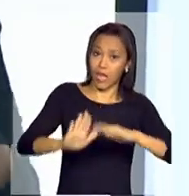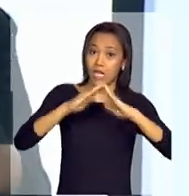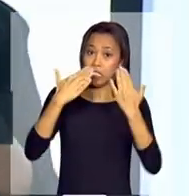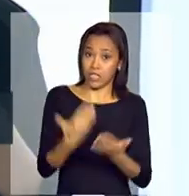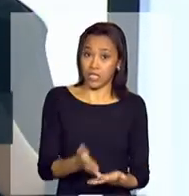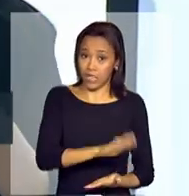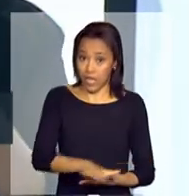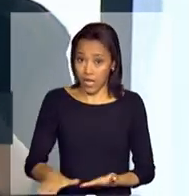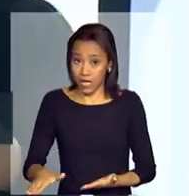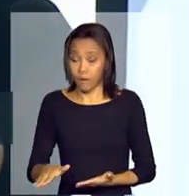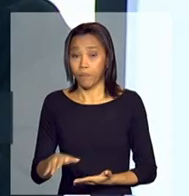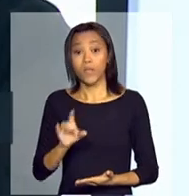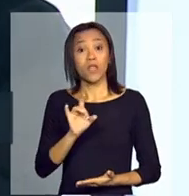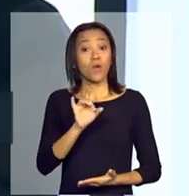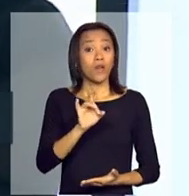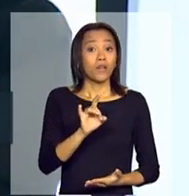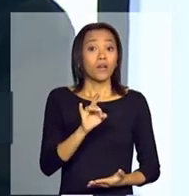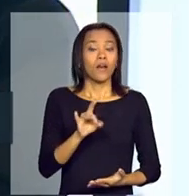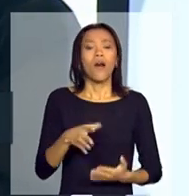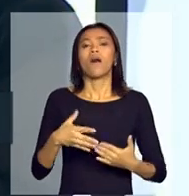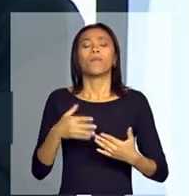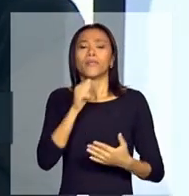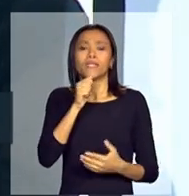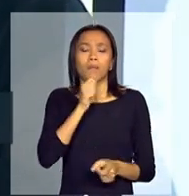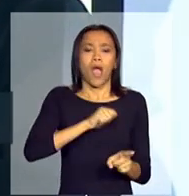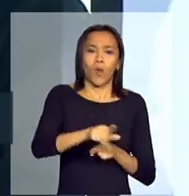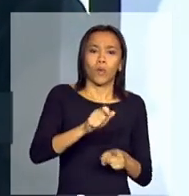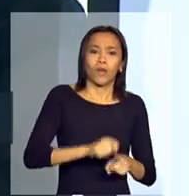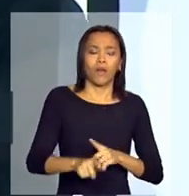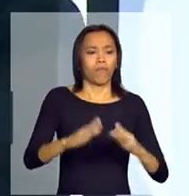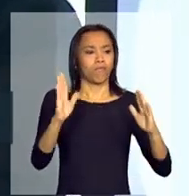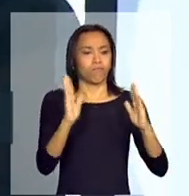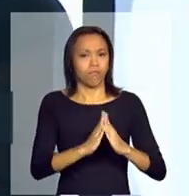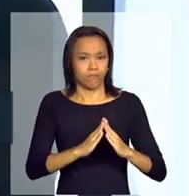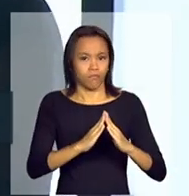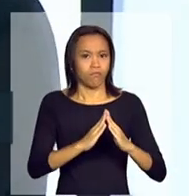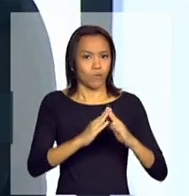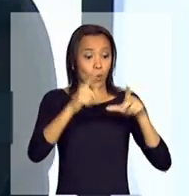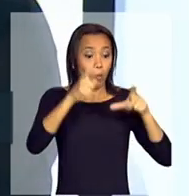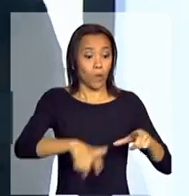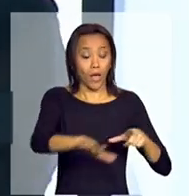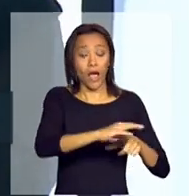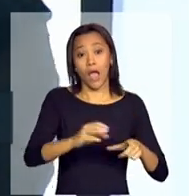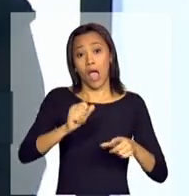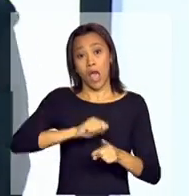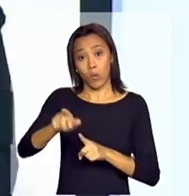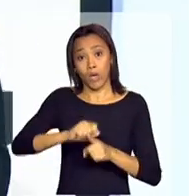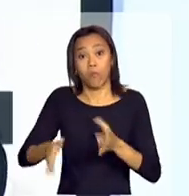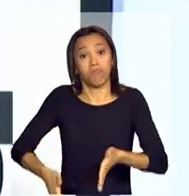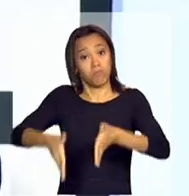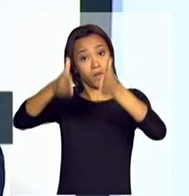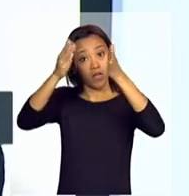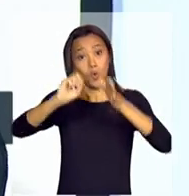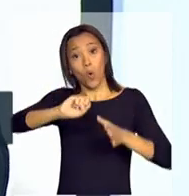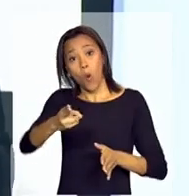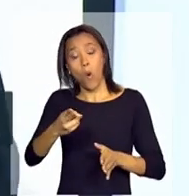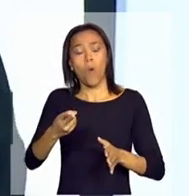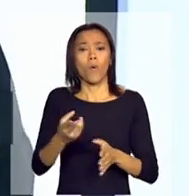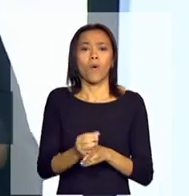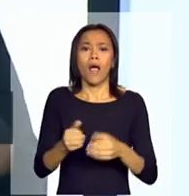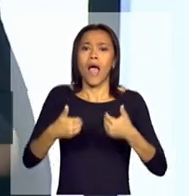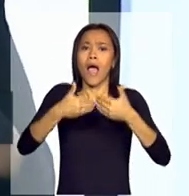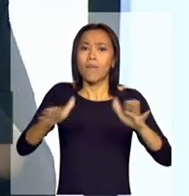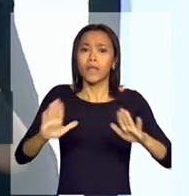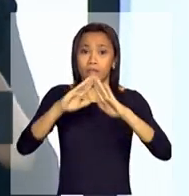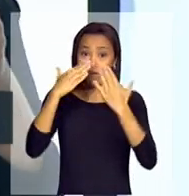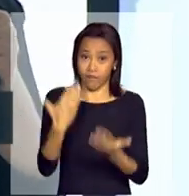novas creches construídas, alugar um espaço, alugar um prédio, ou abrir vagas em creches